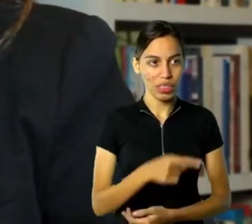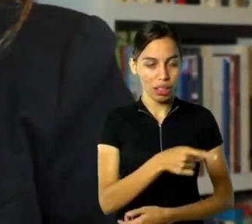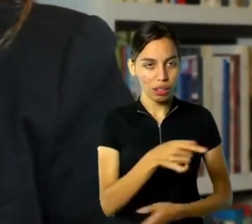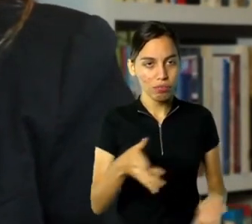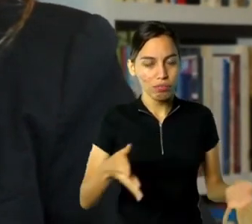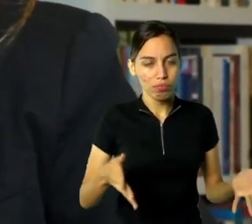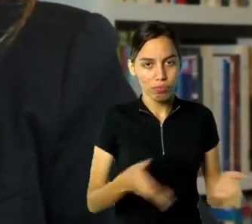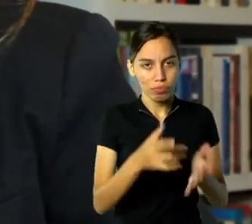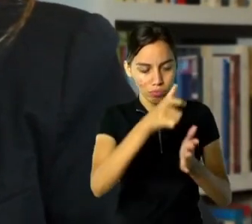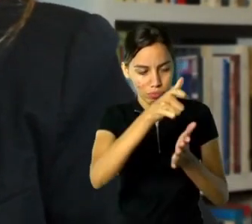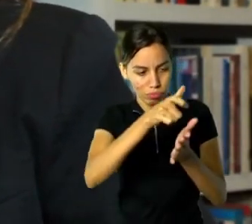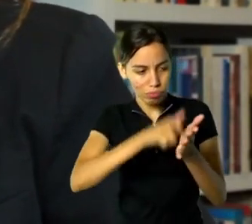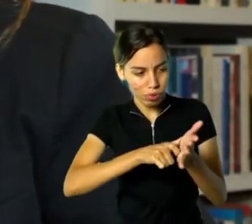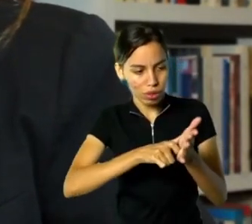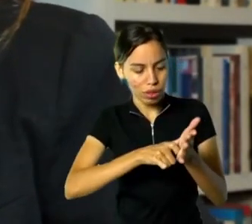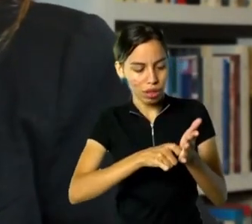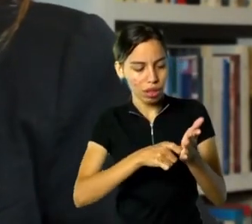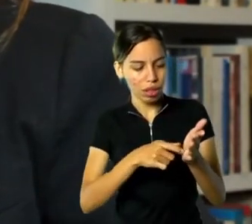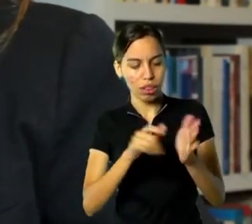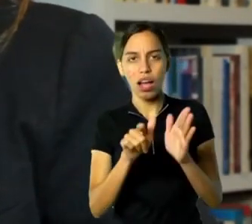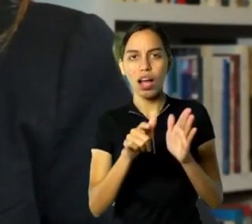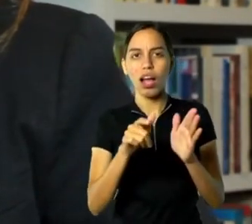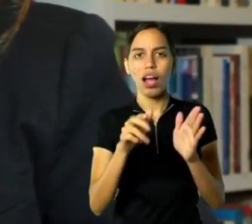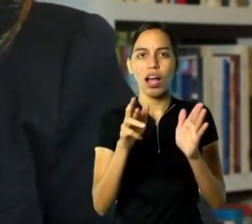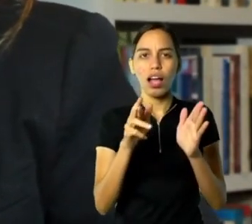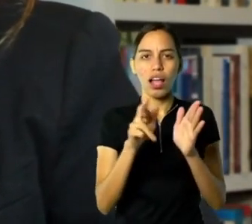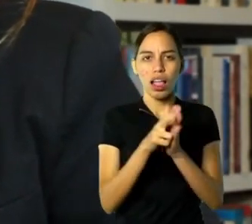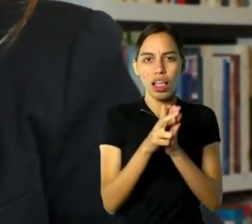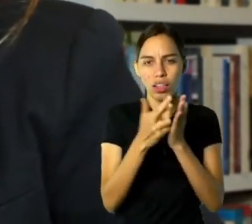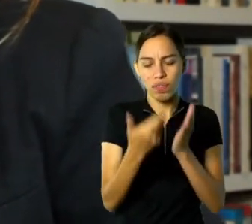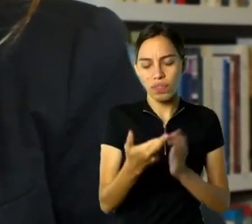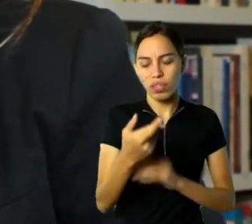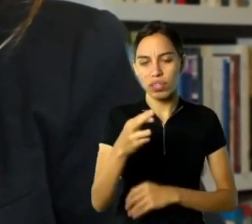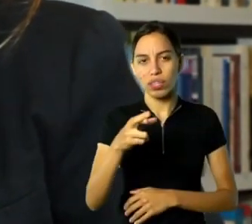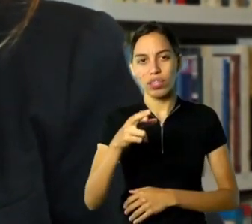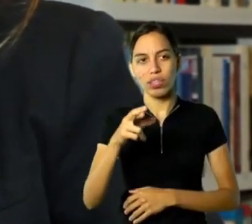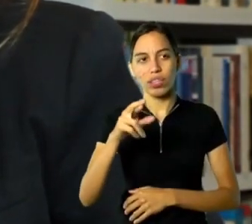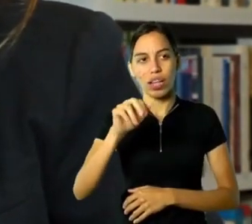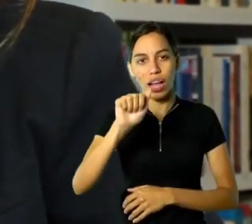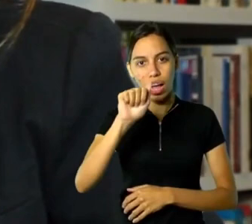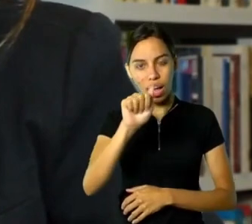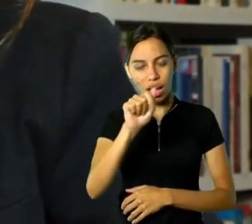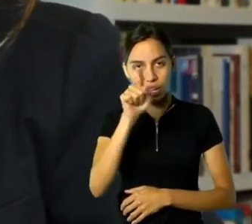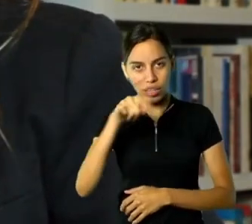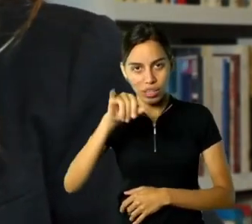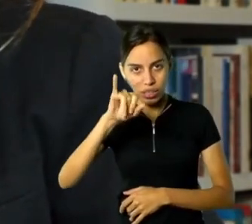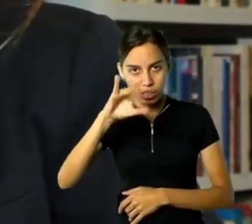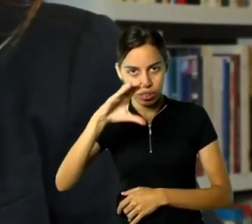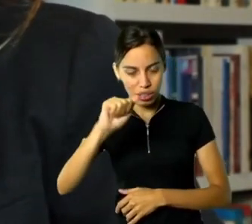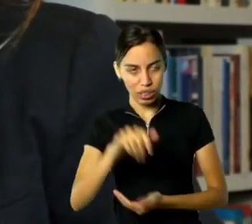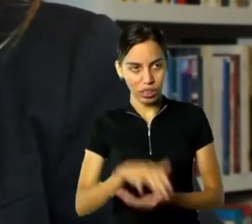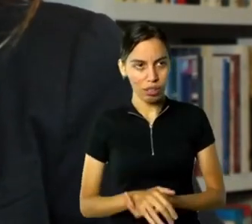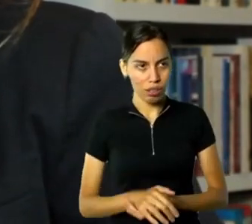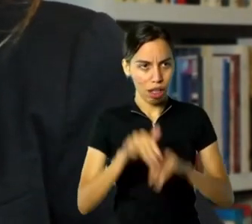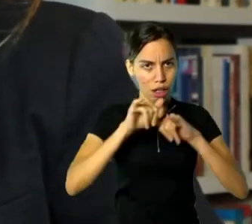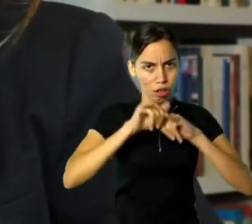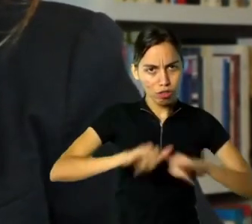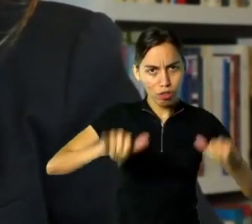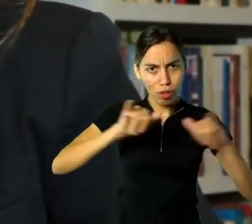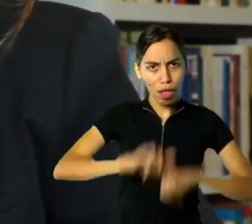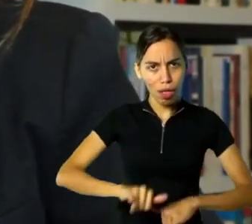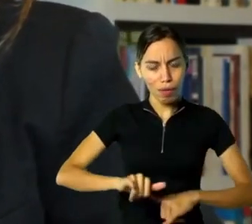Azica, que a cada edição pauta temas provocativos e divulga artistas gráficos contemporâneos.